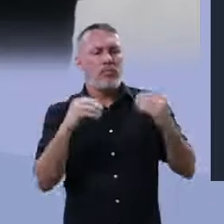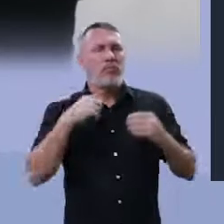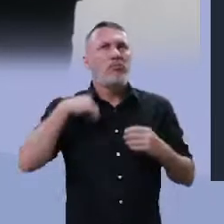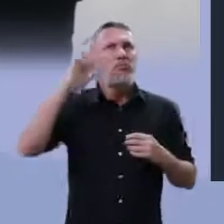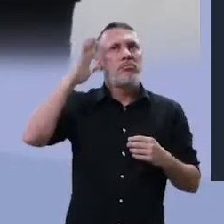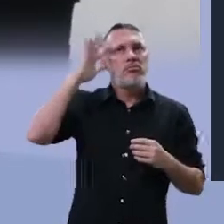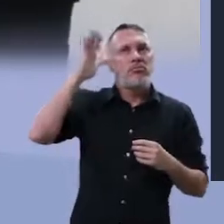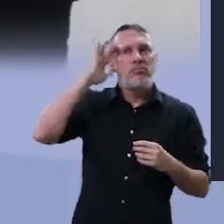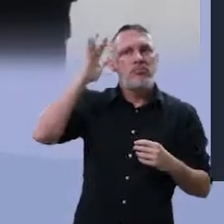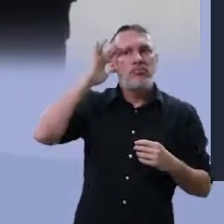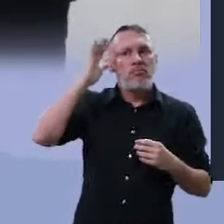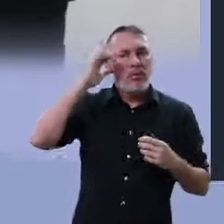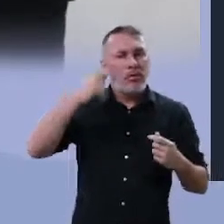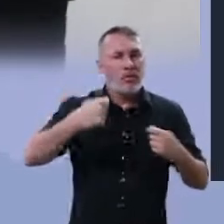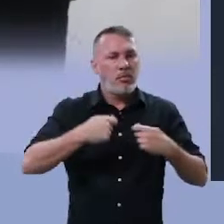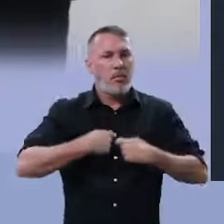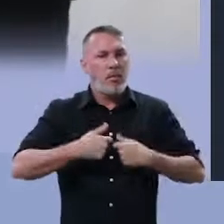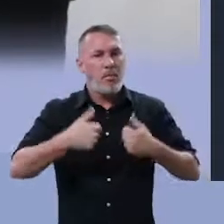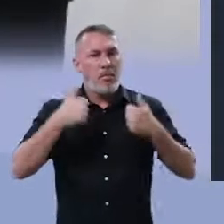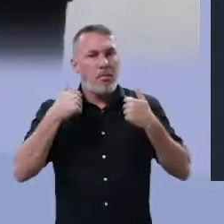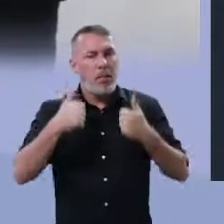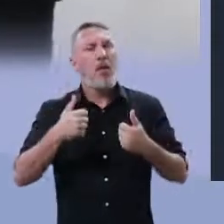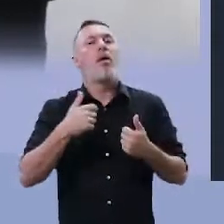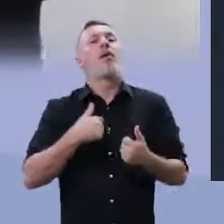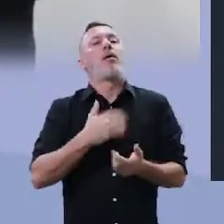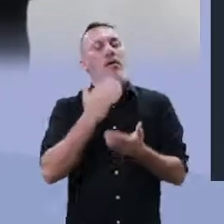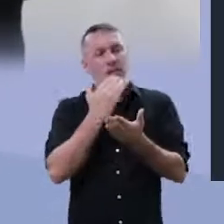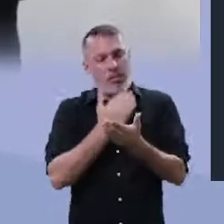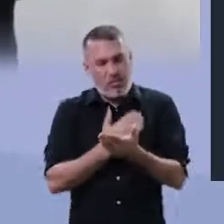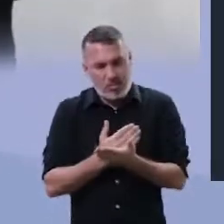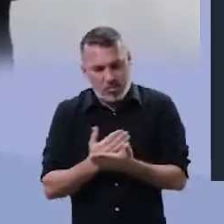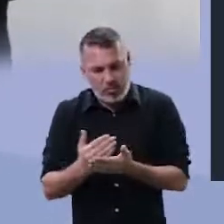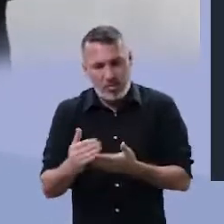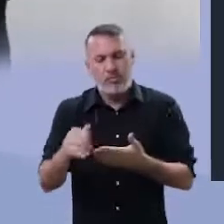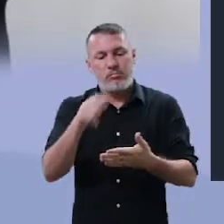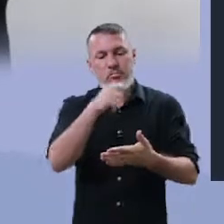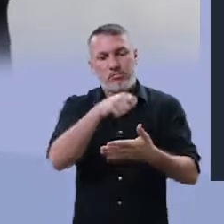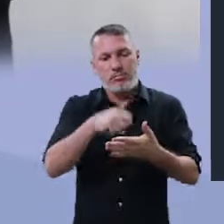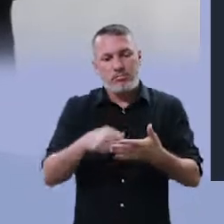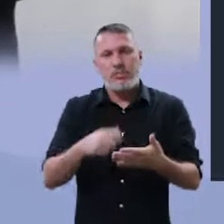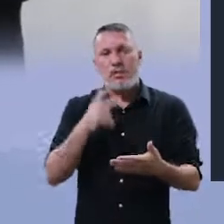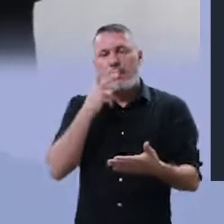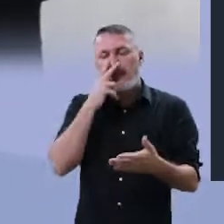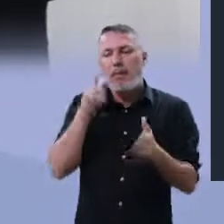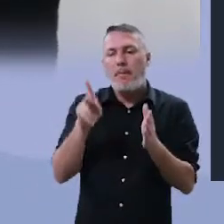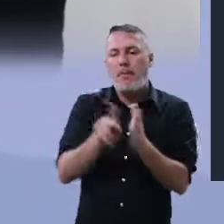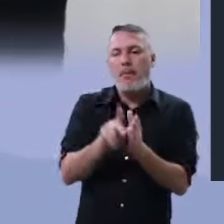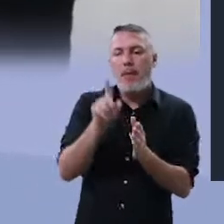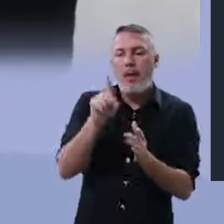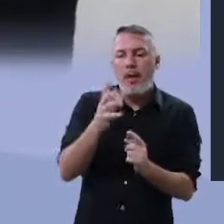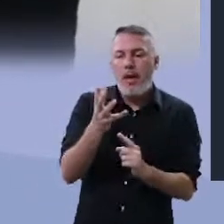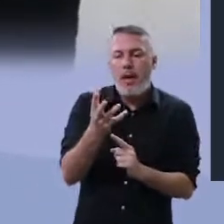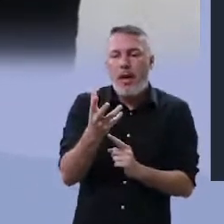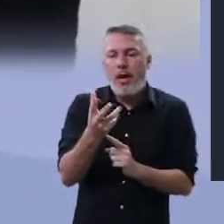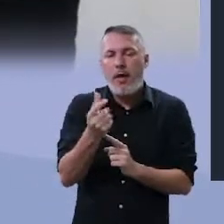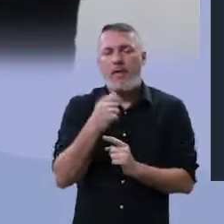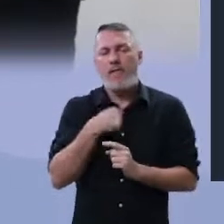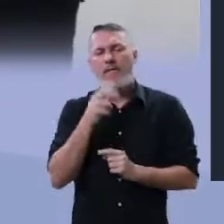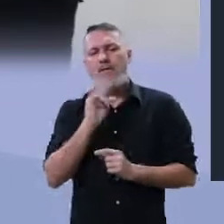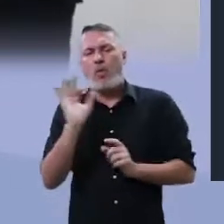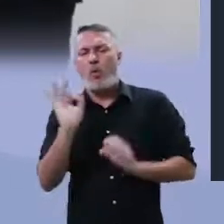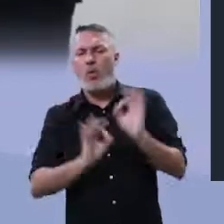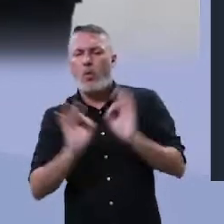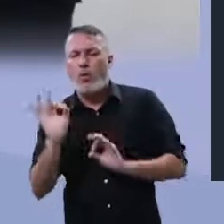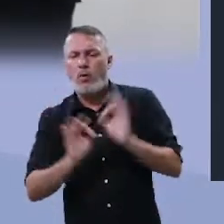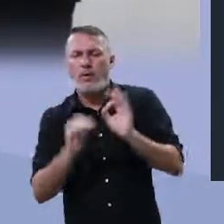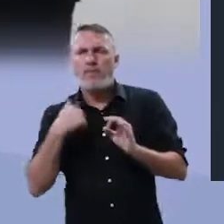você, e aquilo que lhe convier, você, então, vai revestir de um caráter artístico, vai